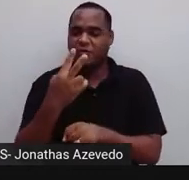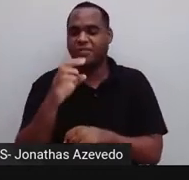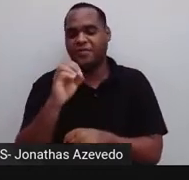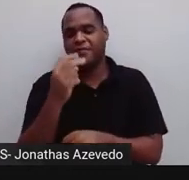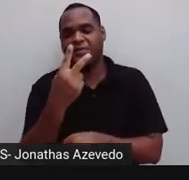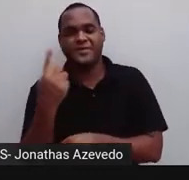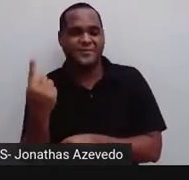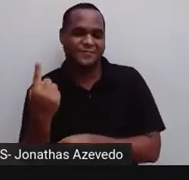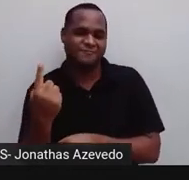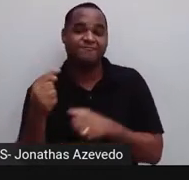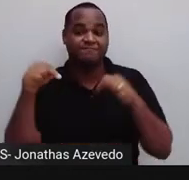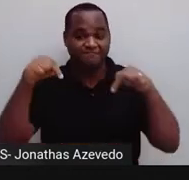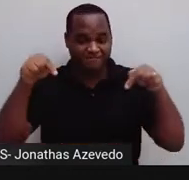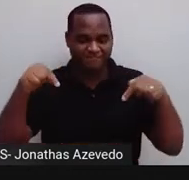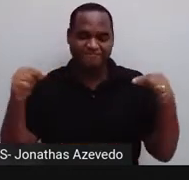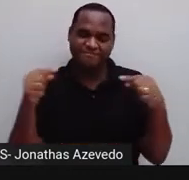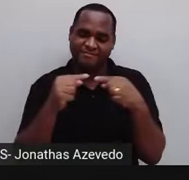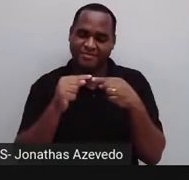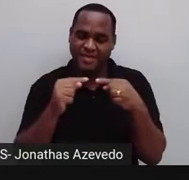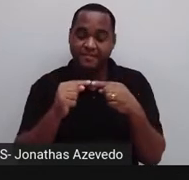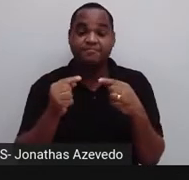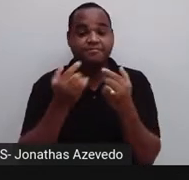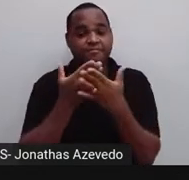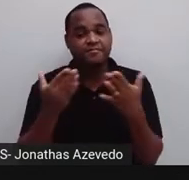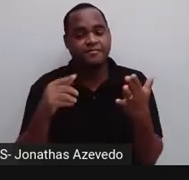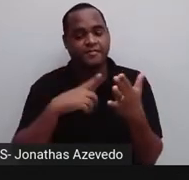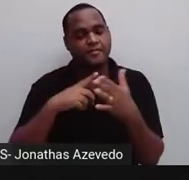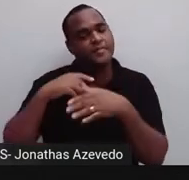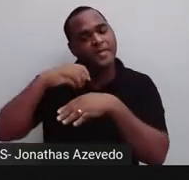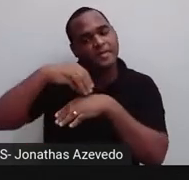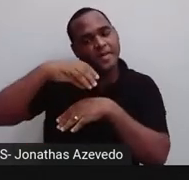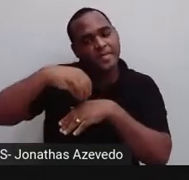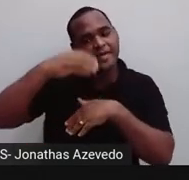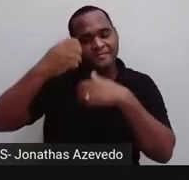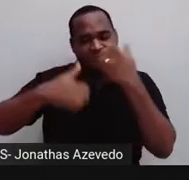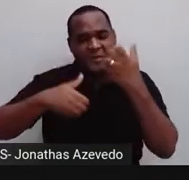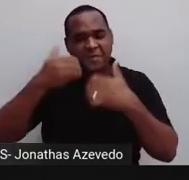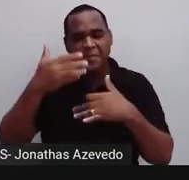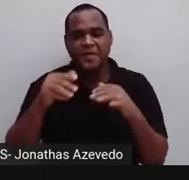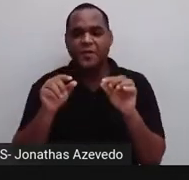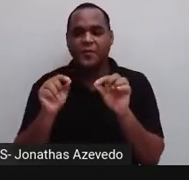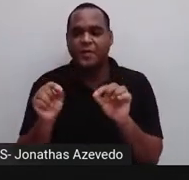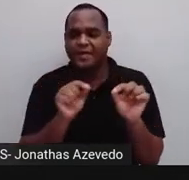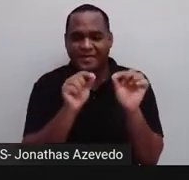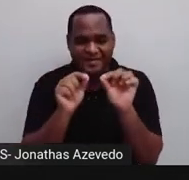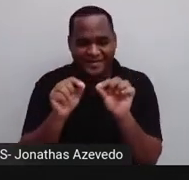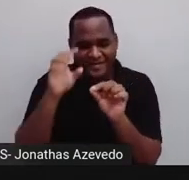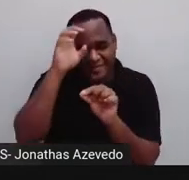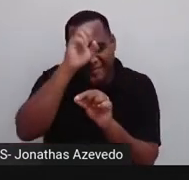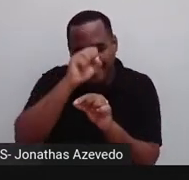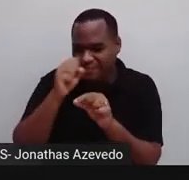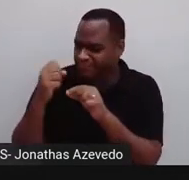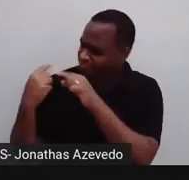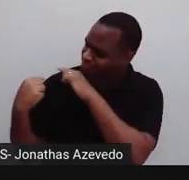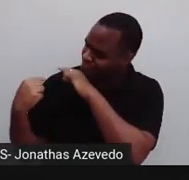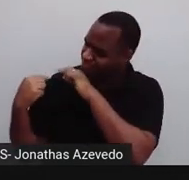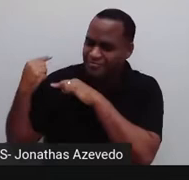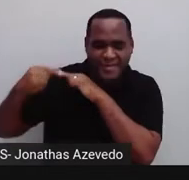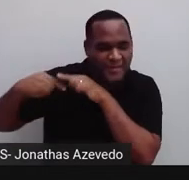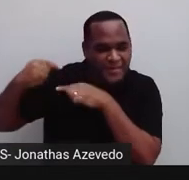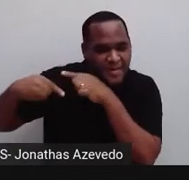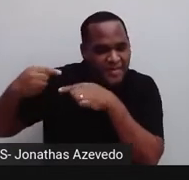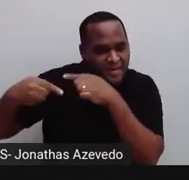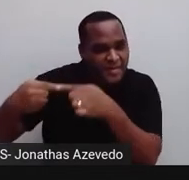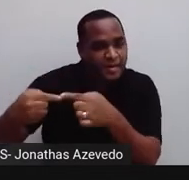Então, por isso que a gente traz logo essa mensagem aqui do que a gente aprendeu ao longo de toda